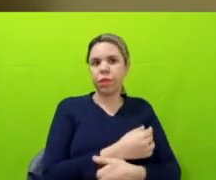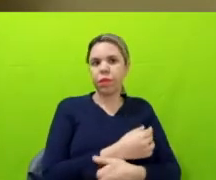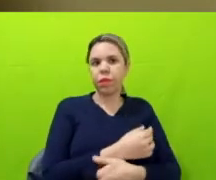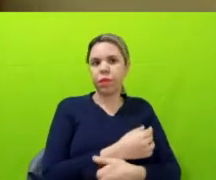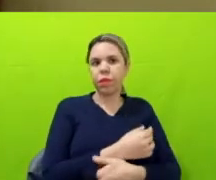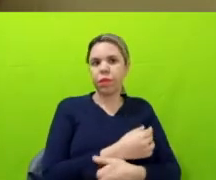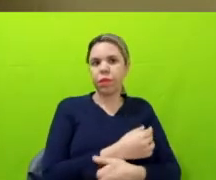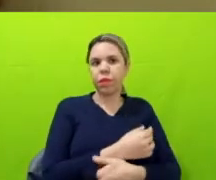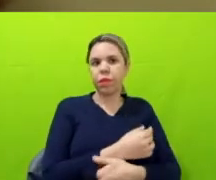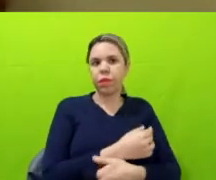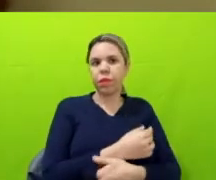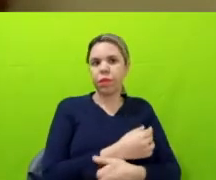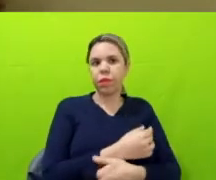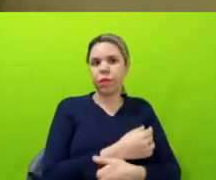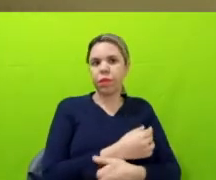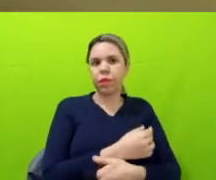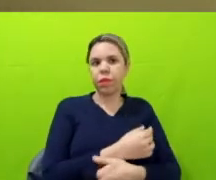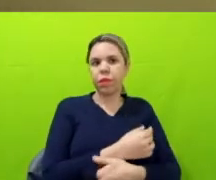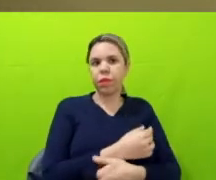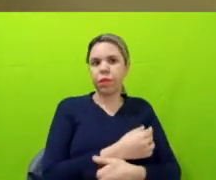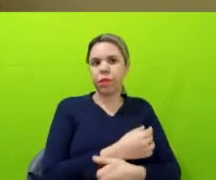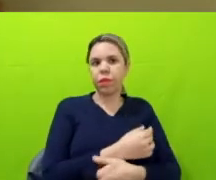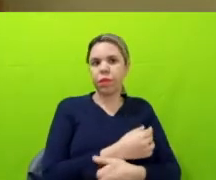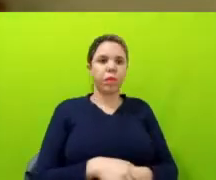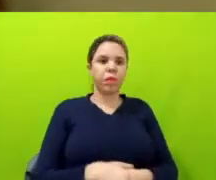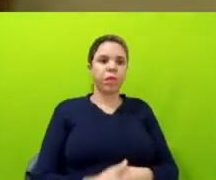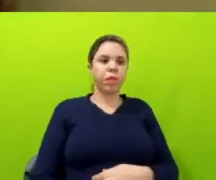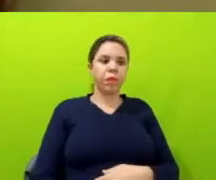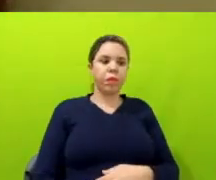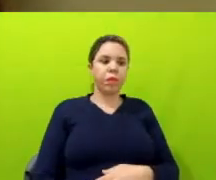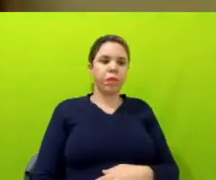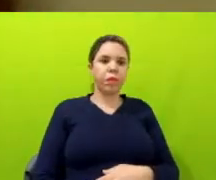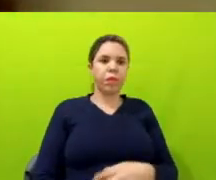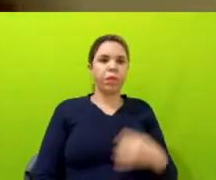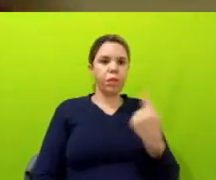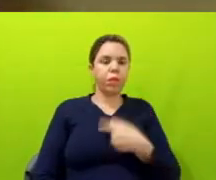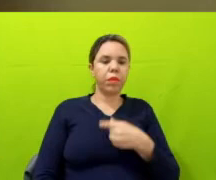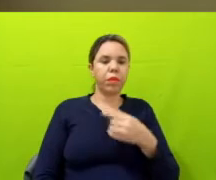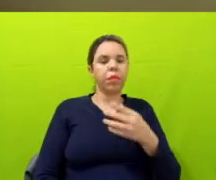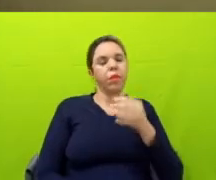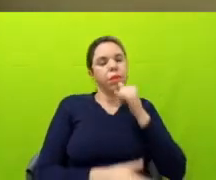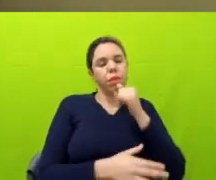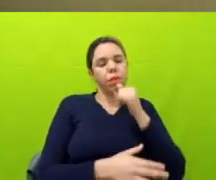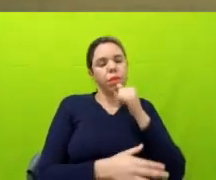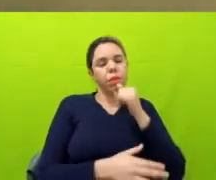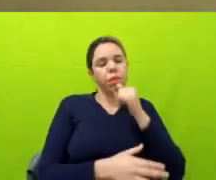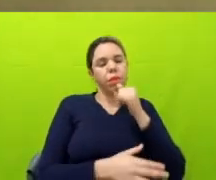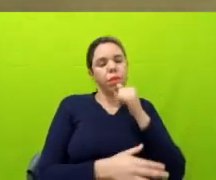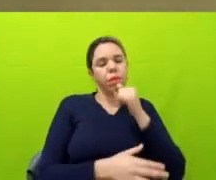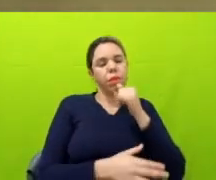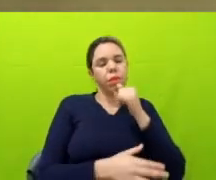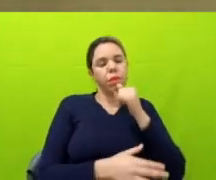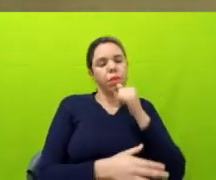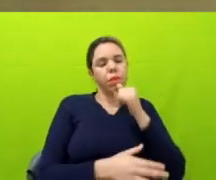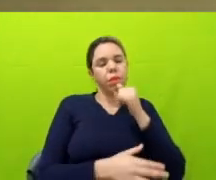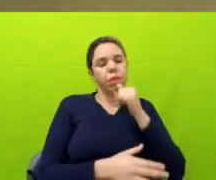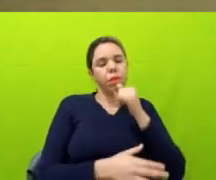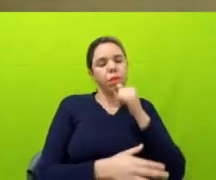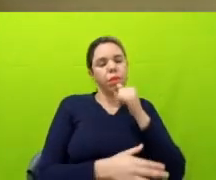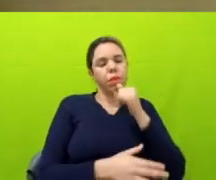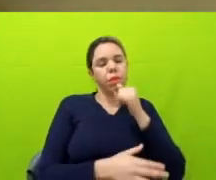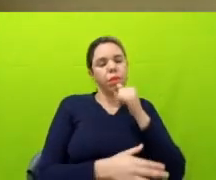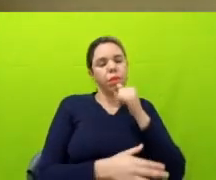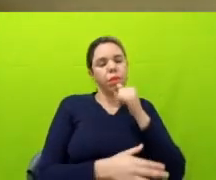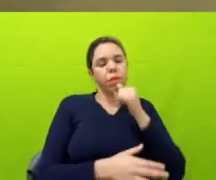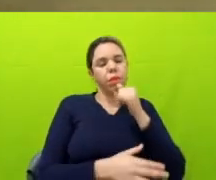no Achados e Pedidos em 2021, a gente produziu, eu acho até que, pode ir compartilhando,